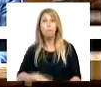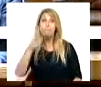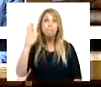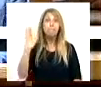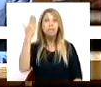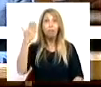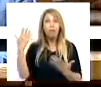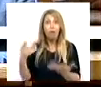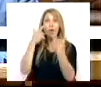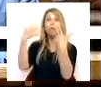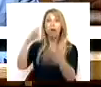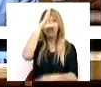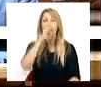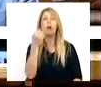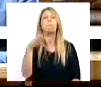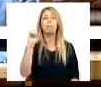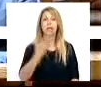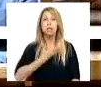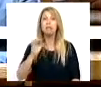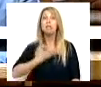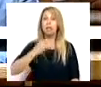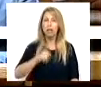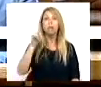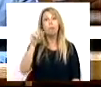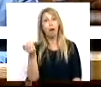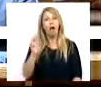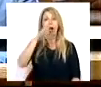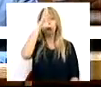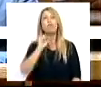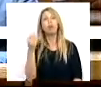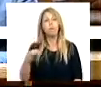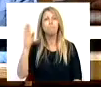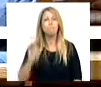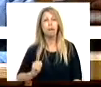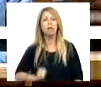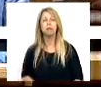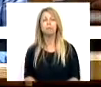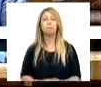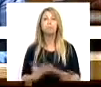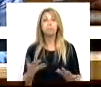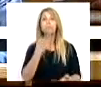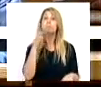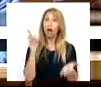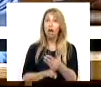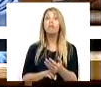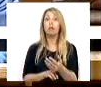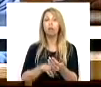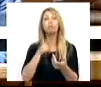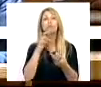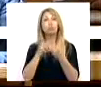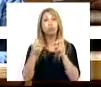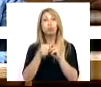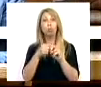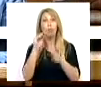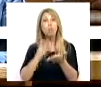do atual governo PSD-CDS, mas também do anterior governo do Partido Socialista. É verdade que o problema da pobreza